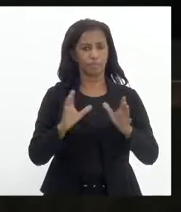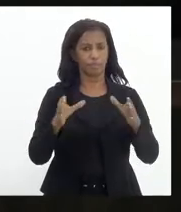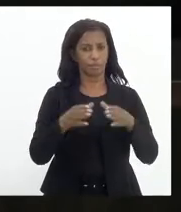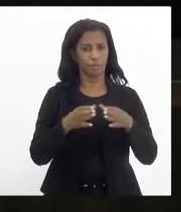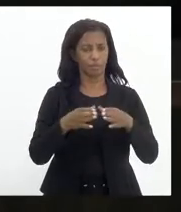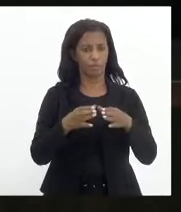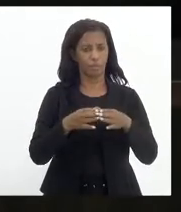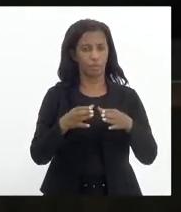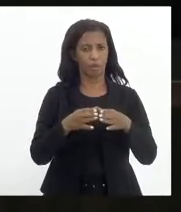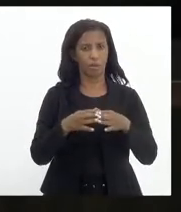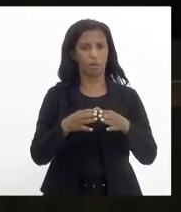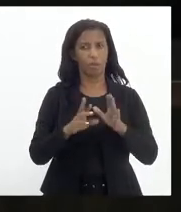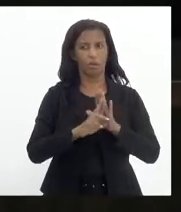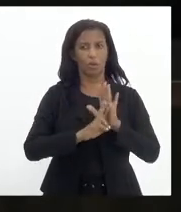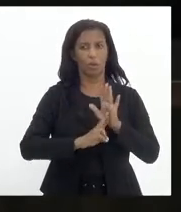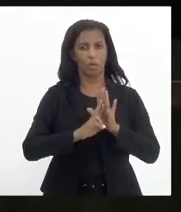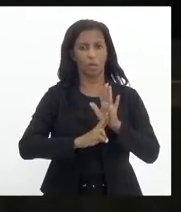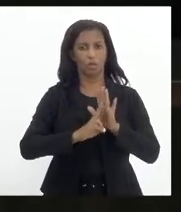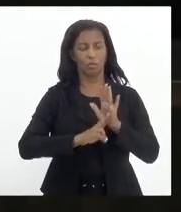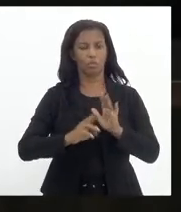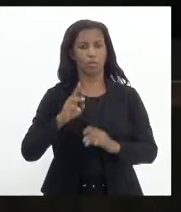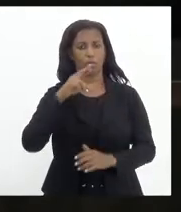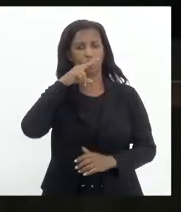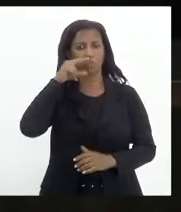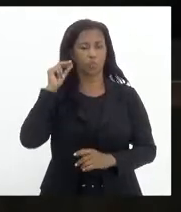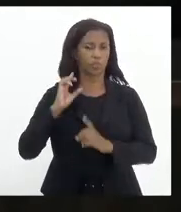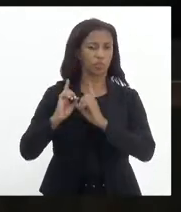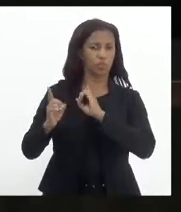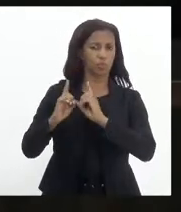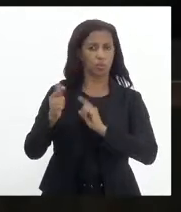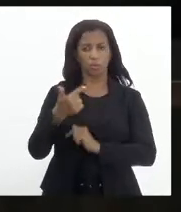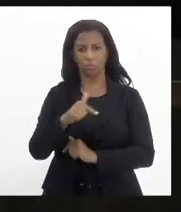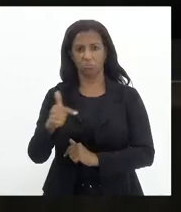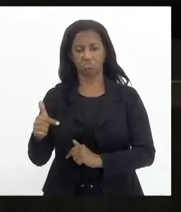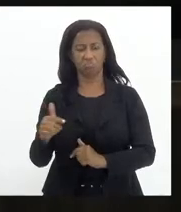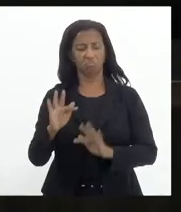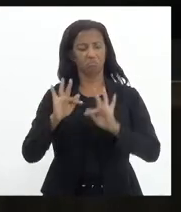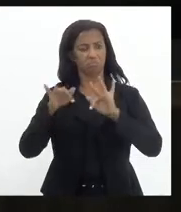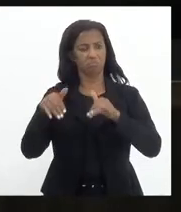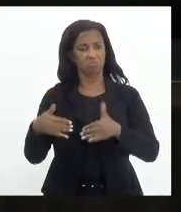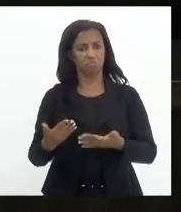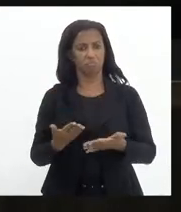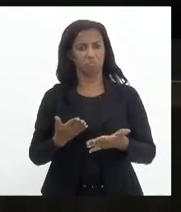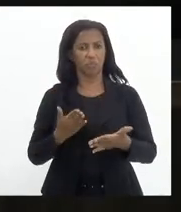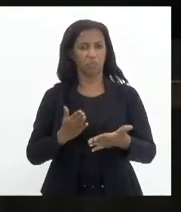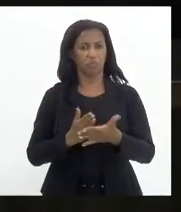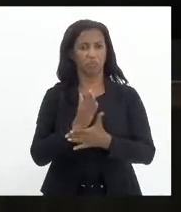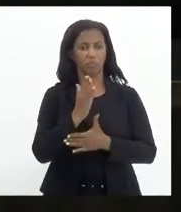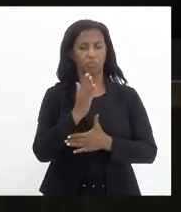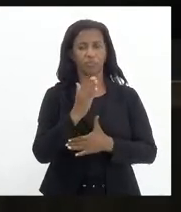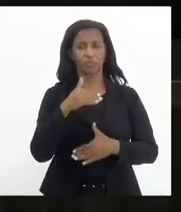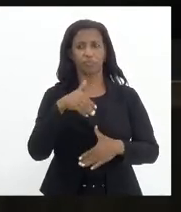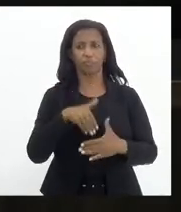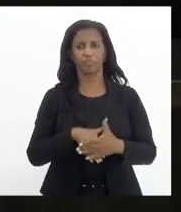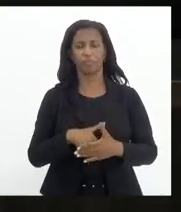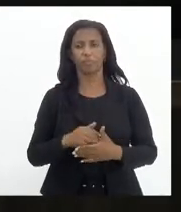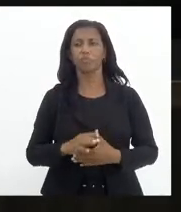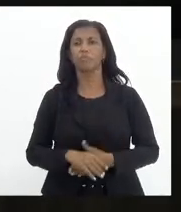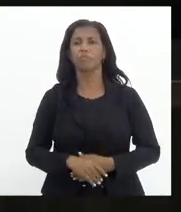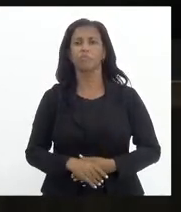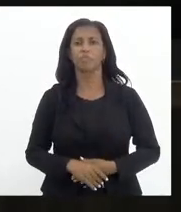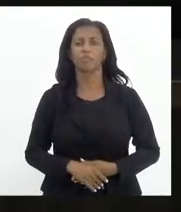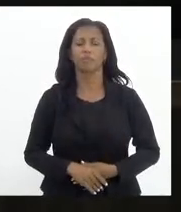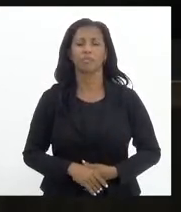externas, favorável ao relator do deputado Rosenberg Reis. Em discussão. Não há vendo quem queira discutir. Encerrado a discussão. Em votação. Os senhores que aprovam, permaneçam como estão.